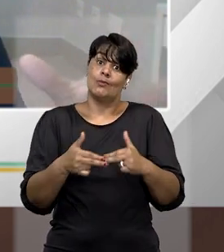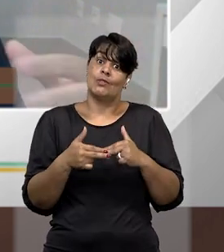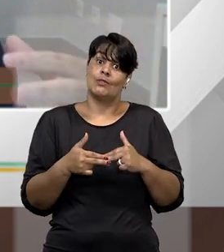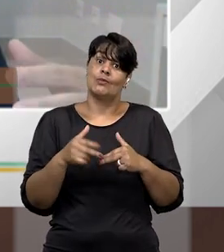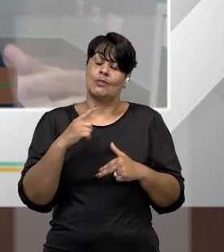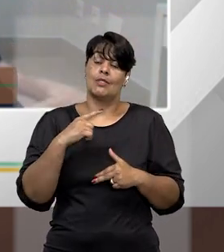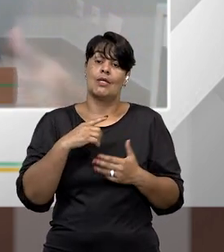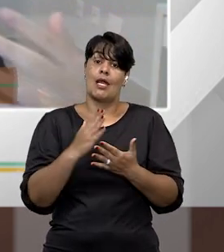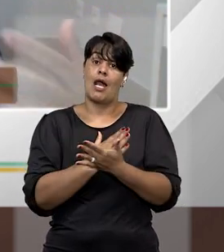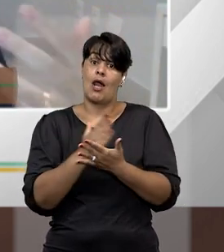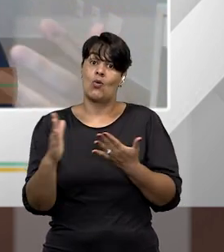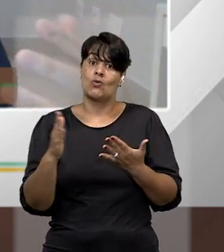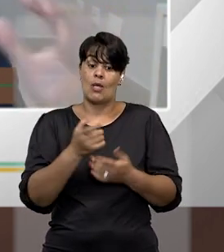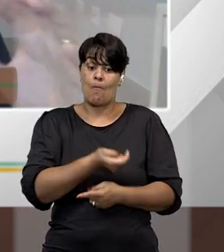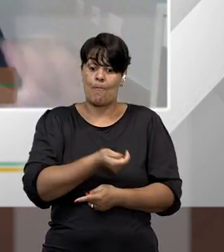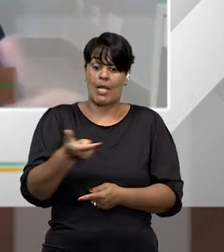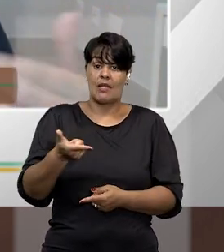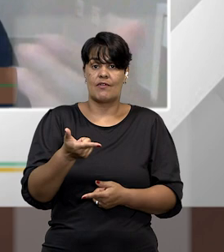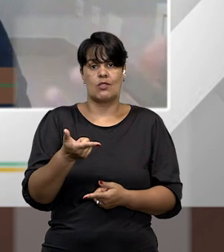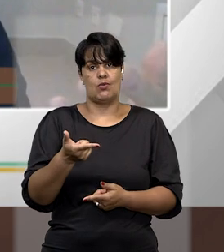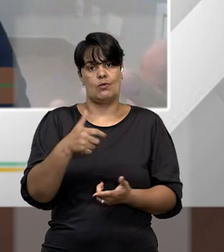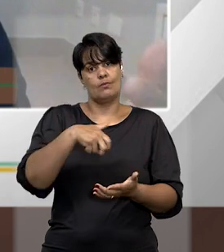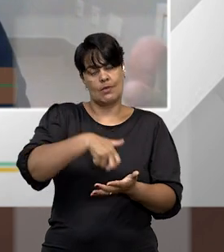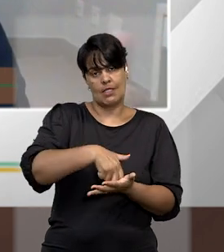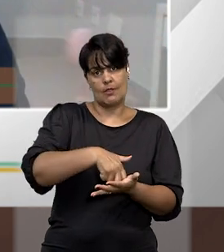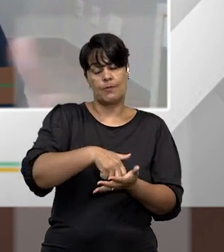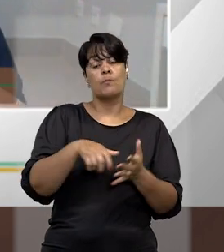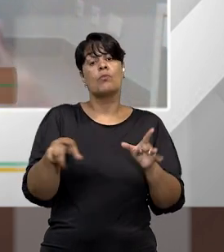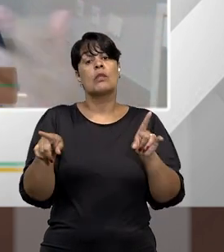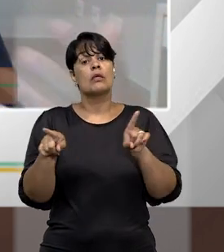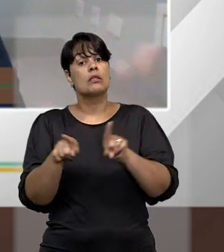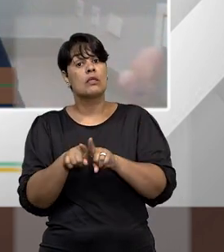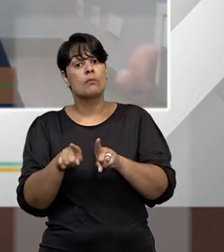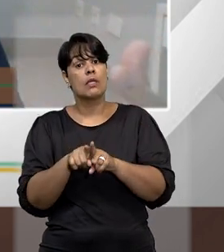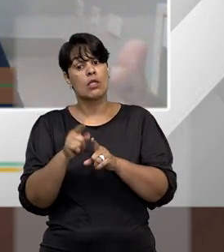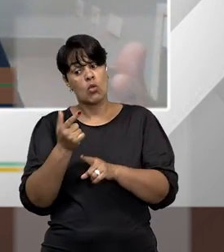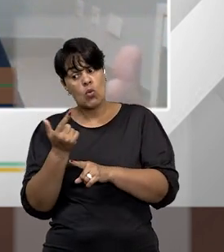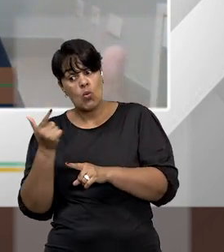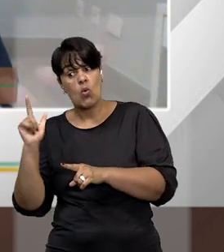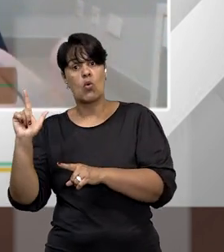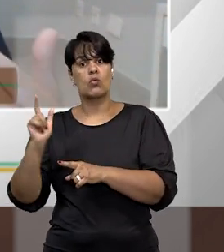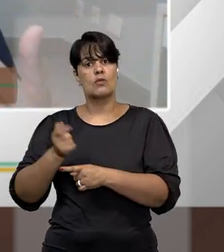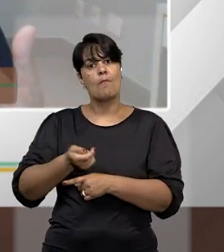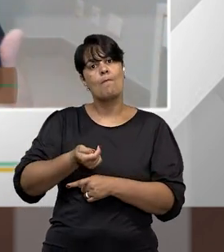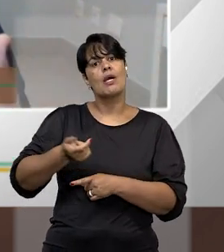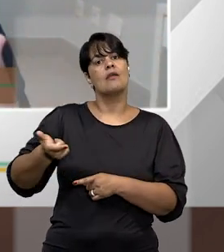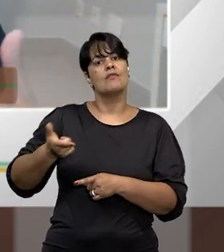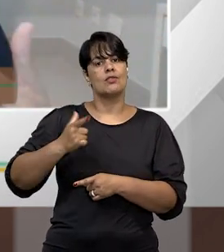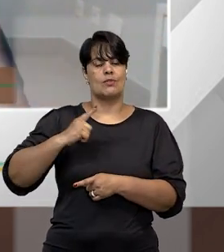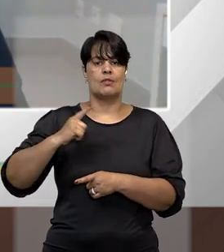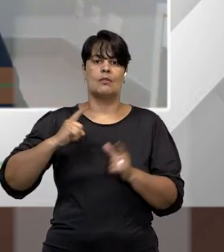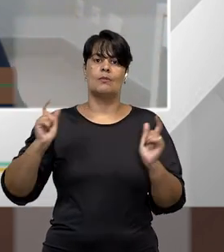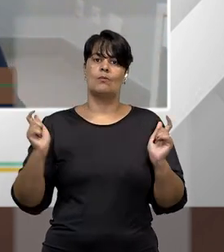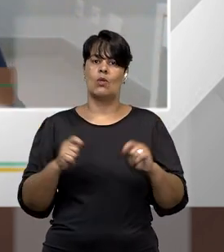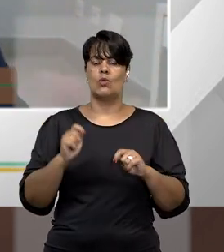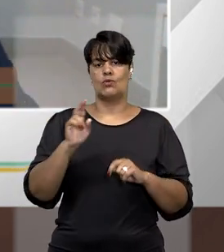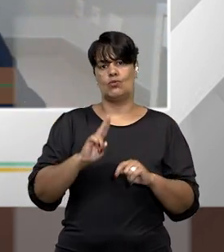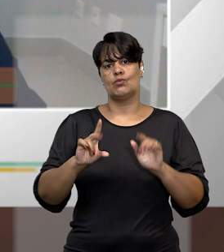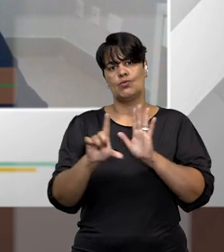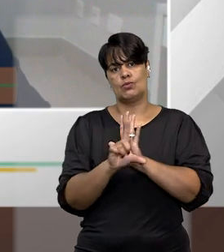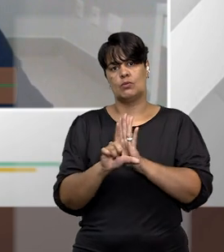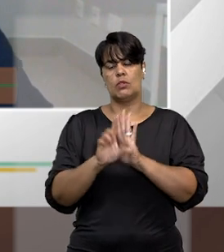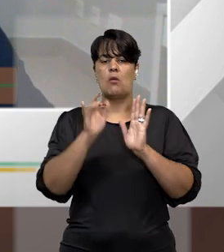também podem ser alcançados por tantos outros benefícios penais previstos na nossa legislação, progressão de regime em